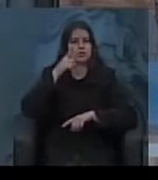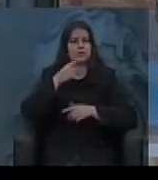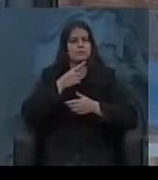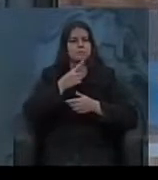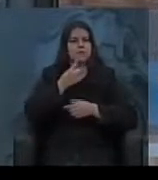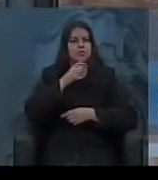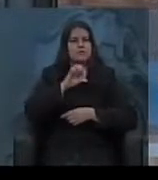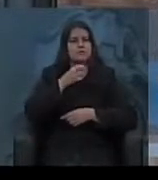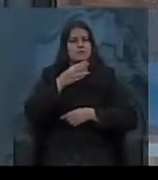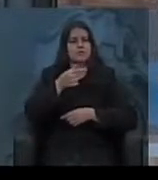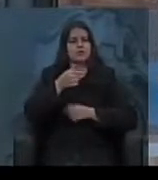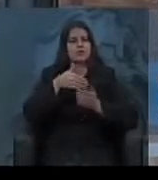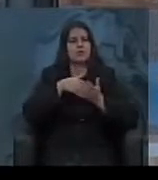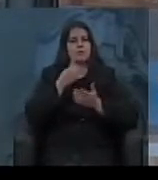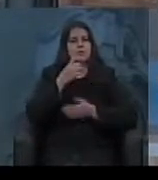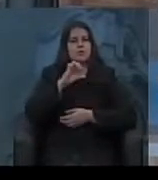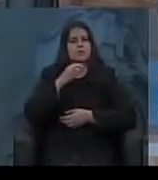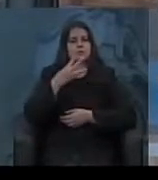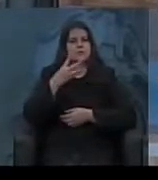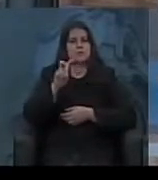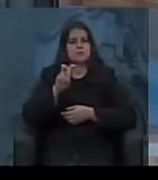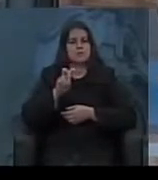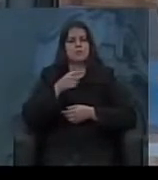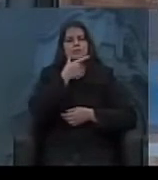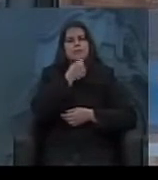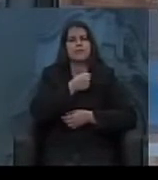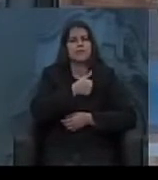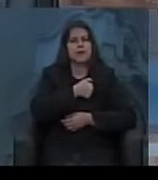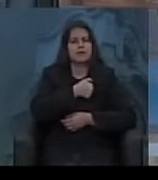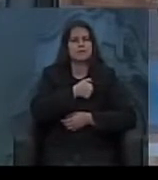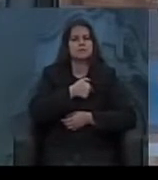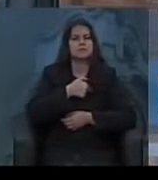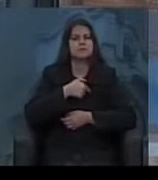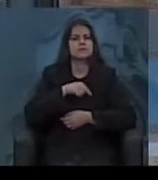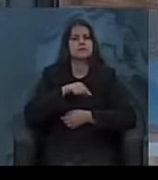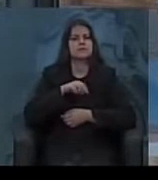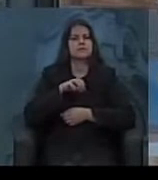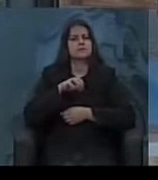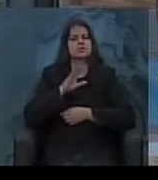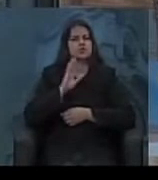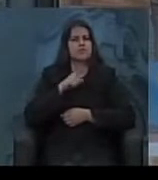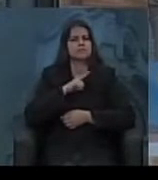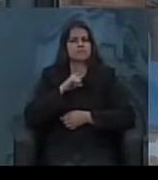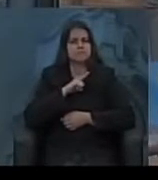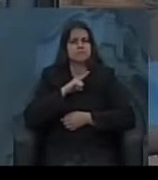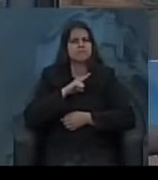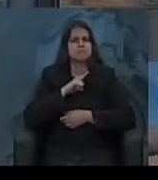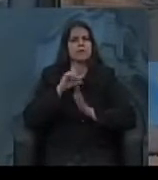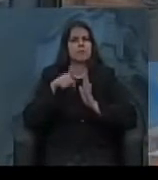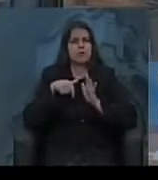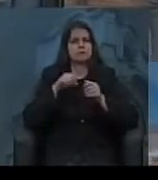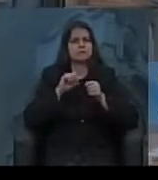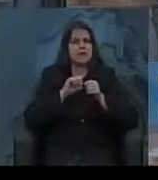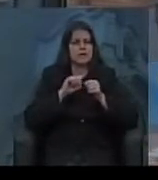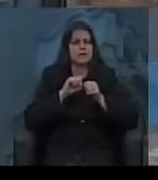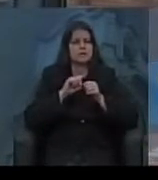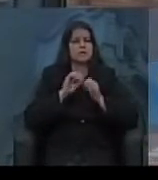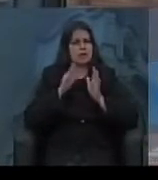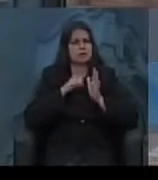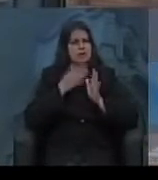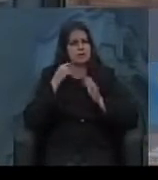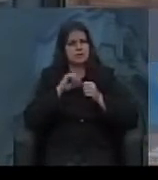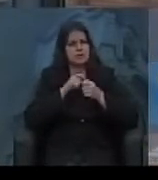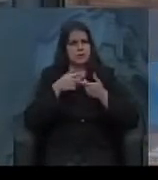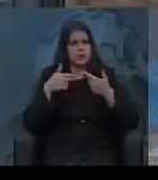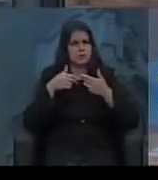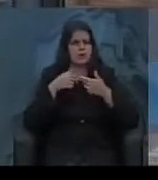1937 a 1945. Bom, o Vargas, nesse período, vai ter muitas realizações. Embora, por